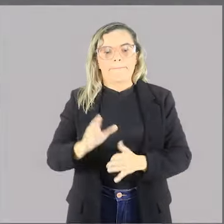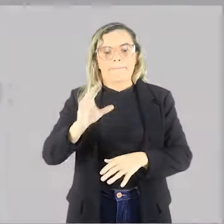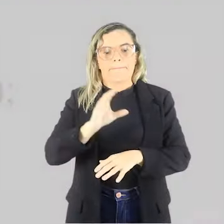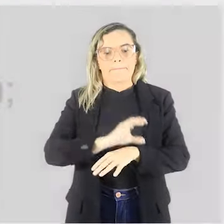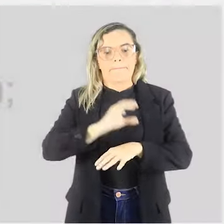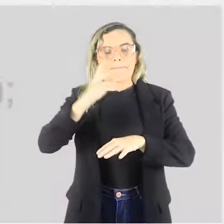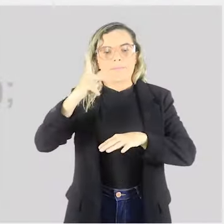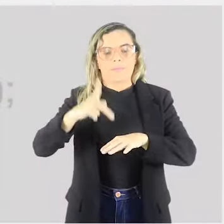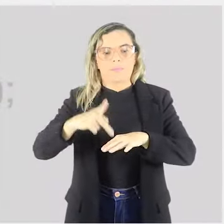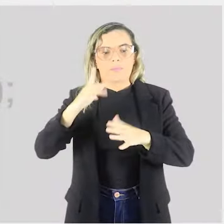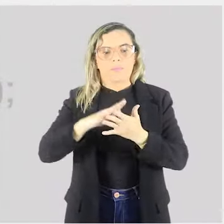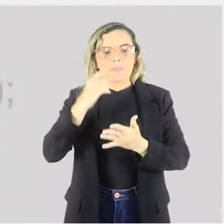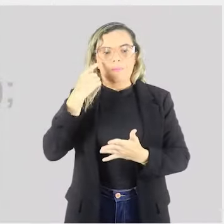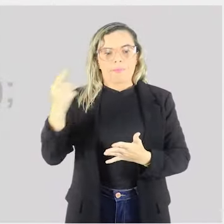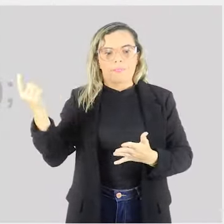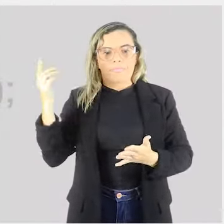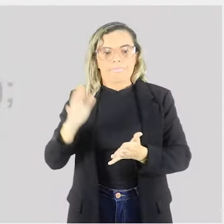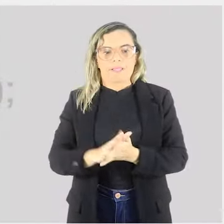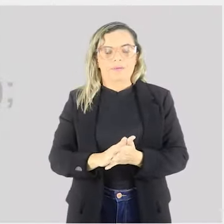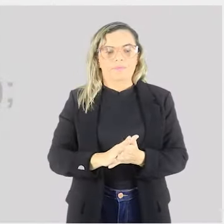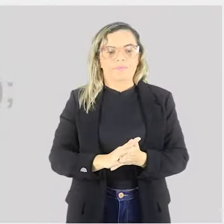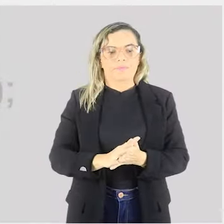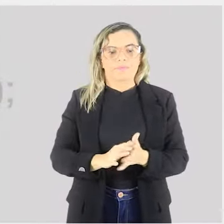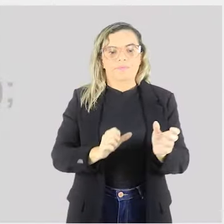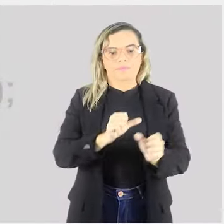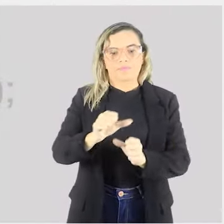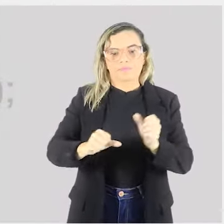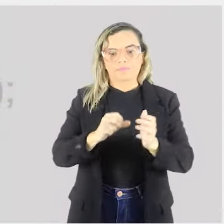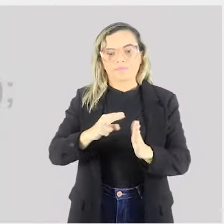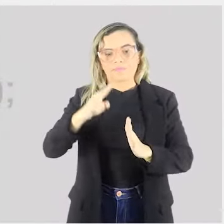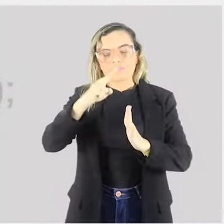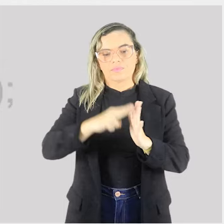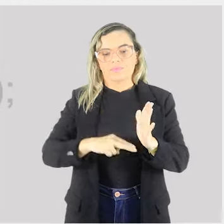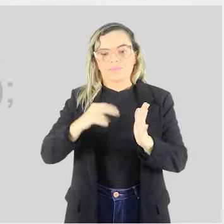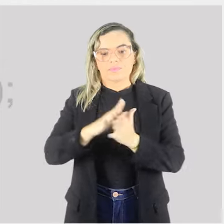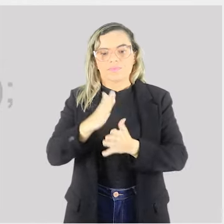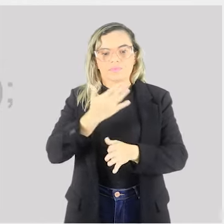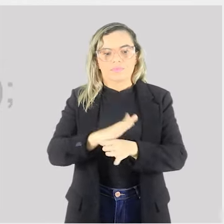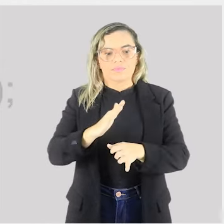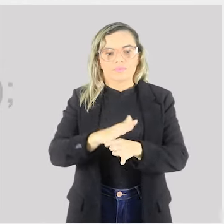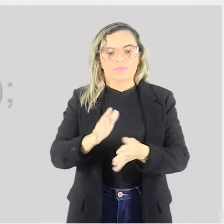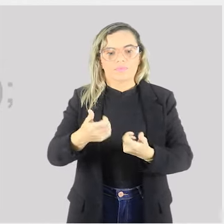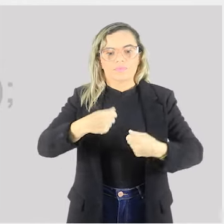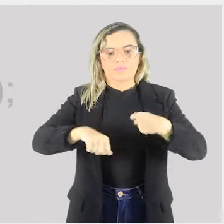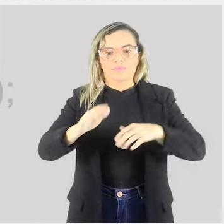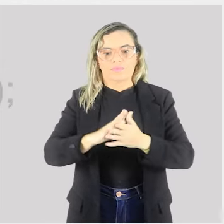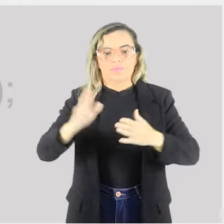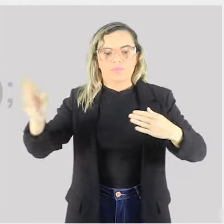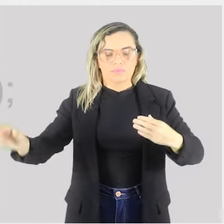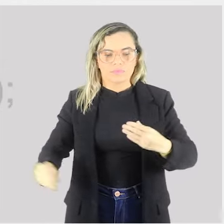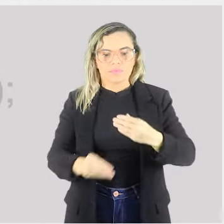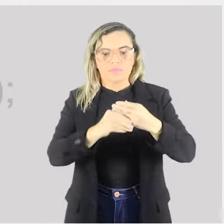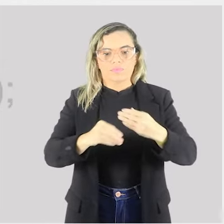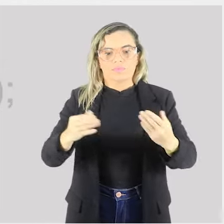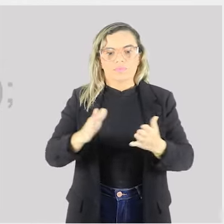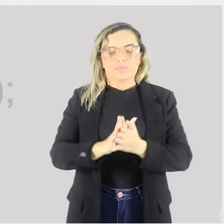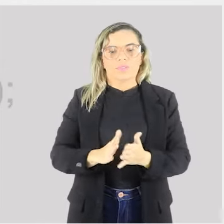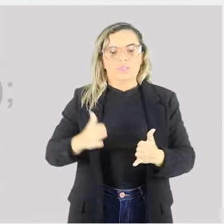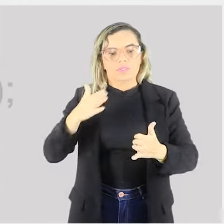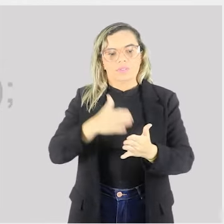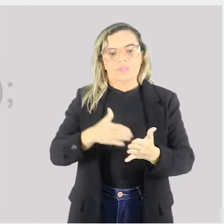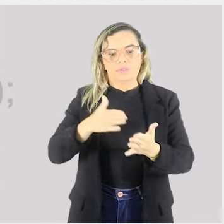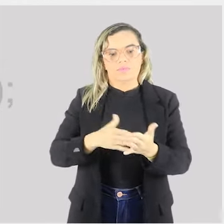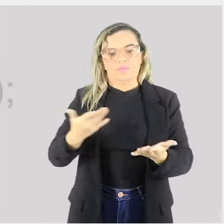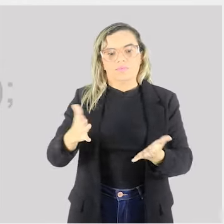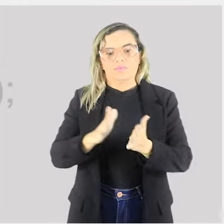A adição dessas normas, atos administrativos, é sempre complementar e limitada as determinações estabelecidas por lei. Por que complementar?